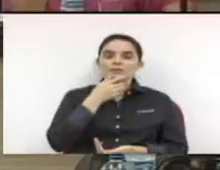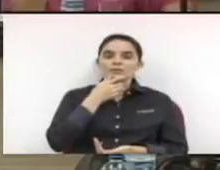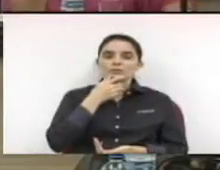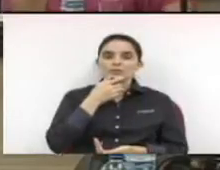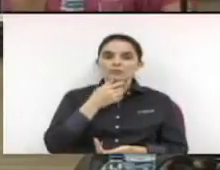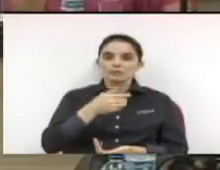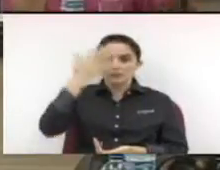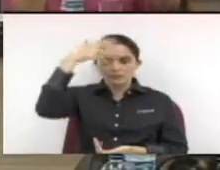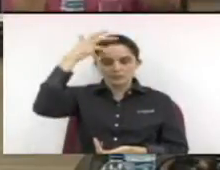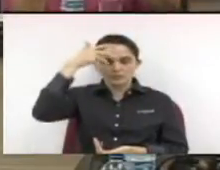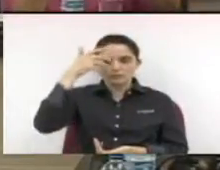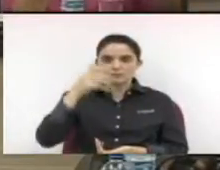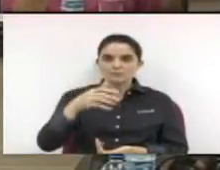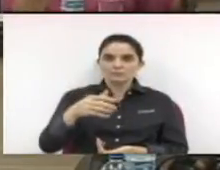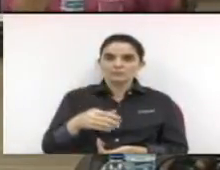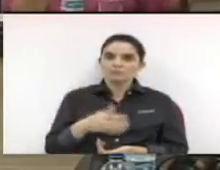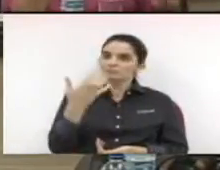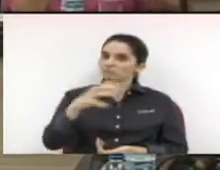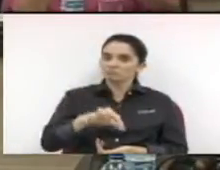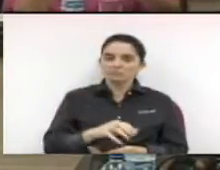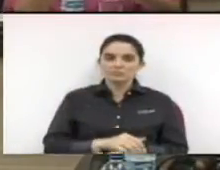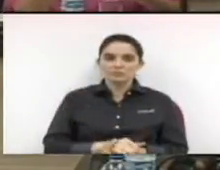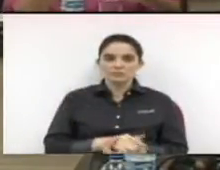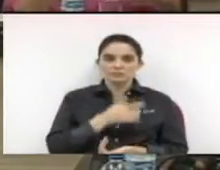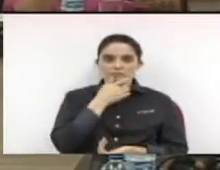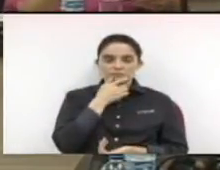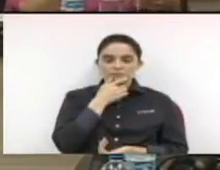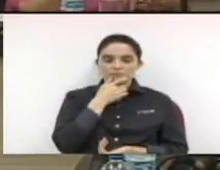Dispenso Dispenso, Sr. Presidente Erika Monteiro